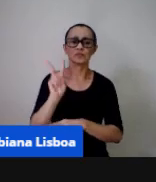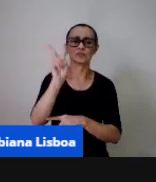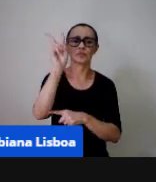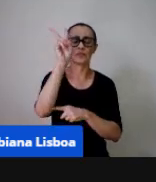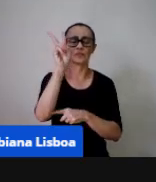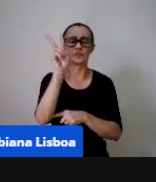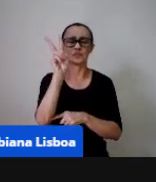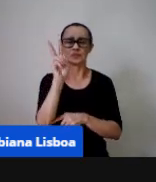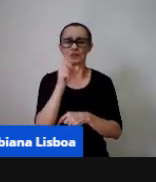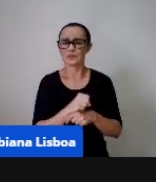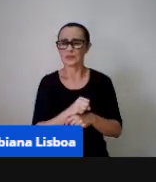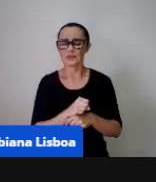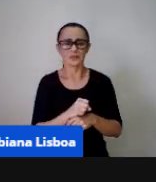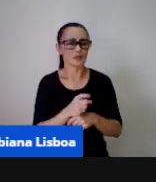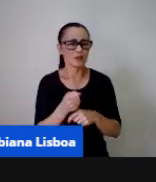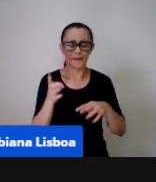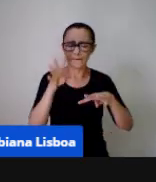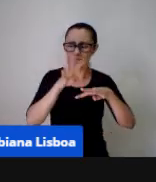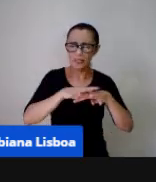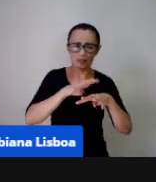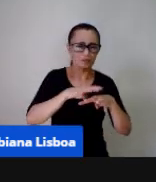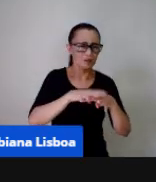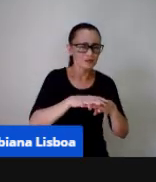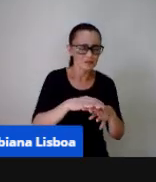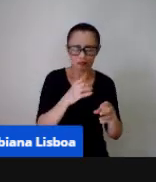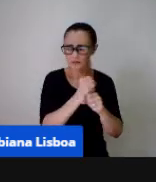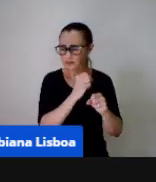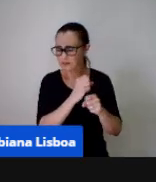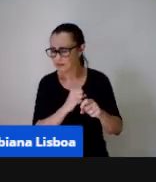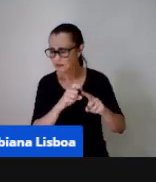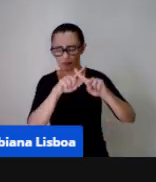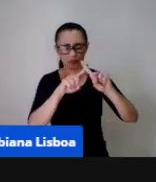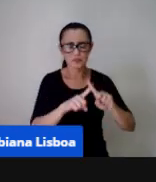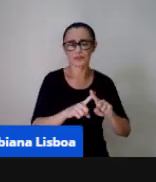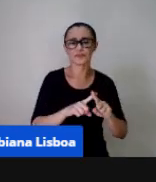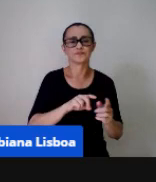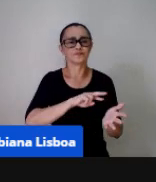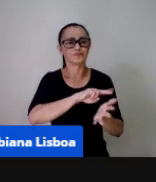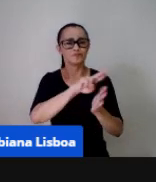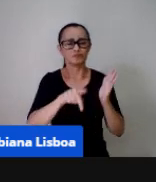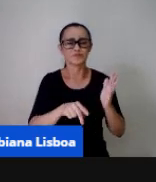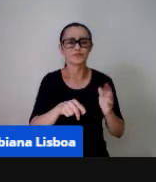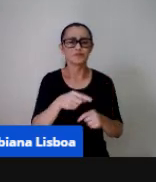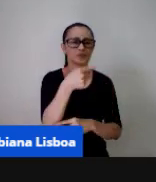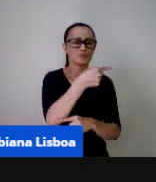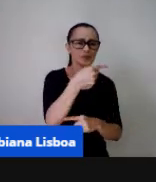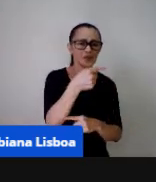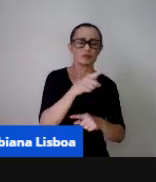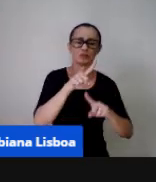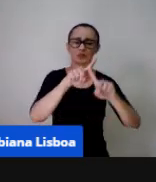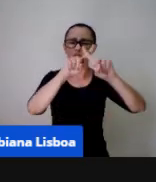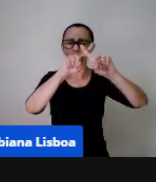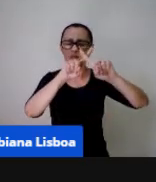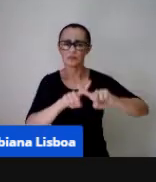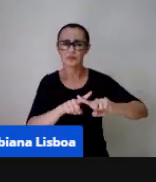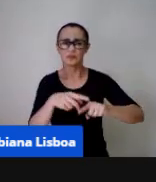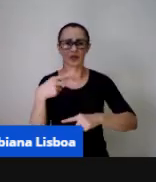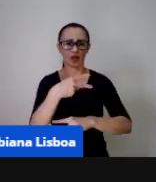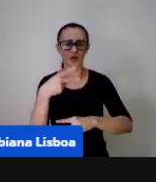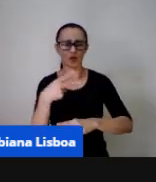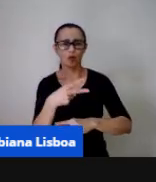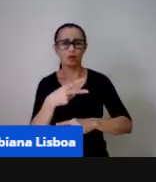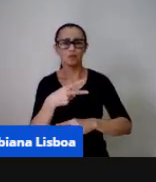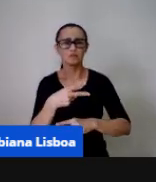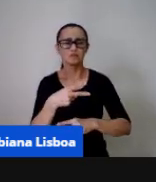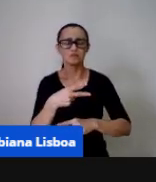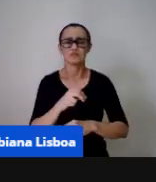matemática e nessa conta ela apresenta símbolos mais menos divisão multiplicação igual diferente maior menor